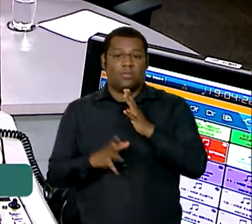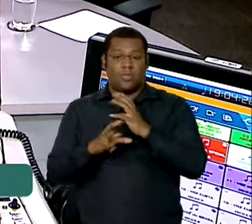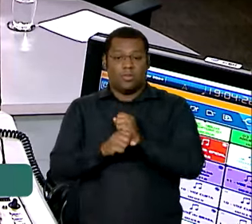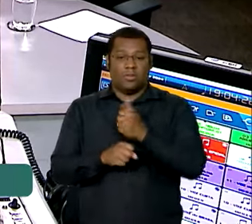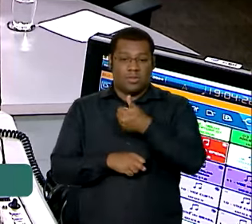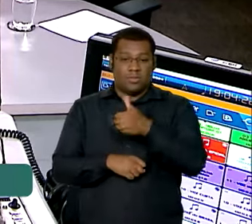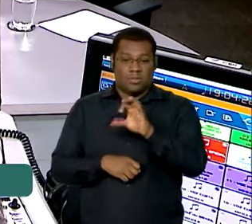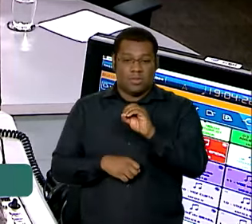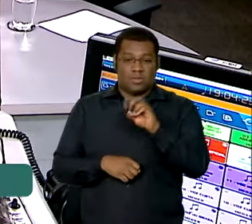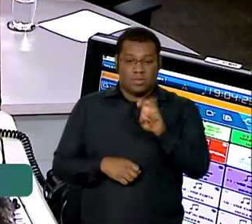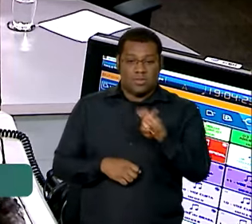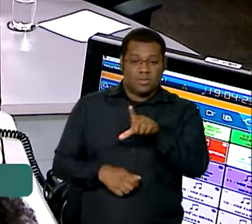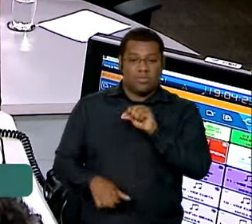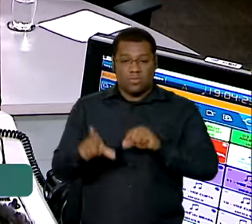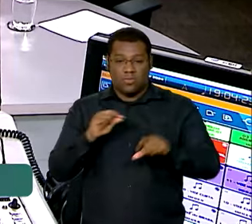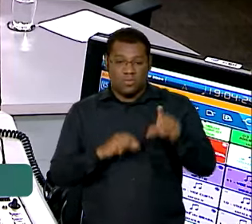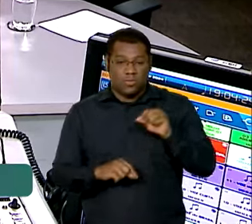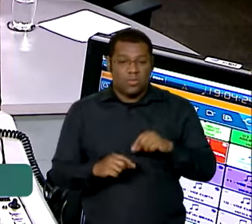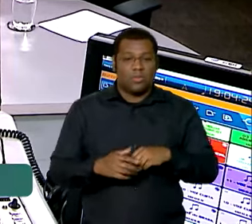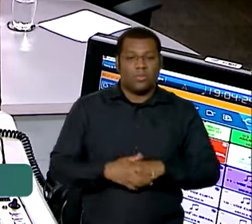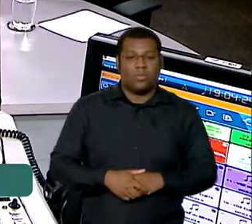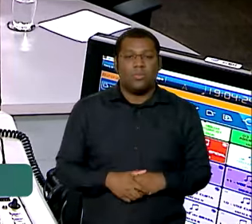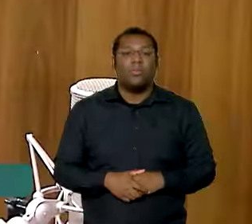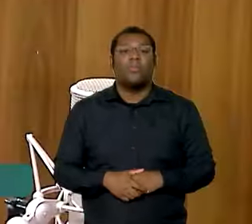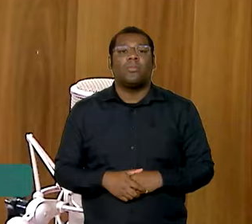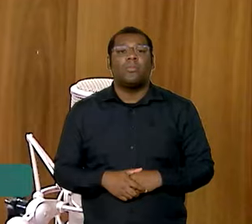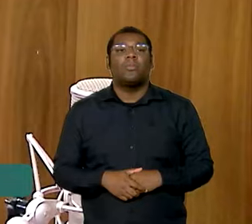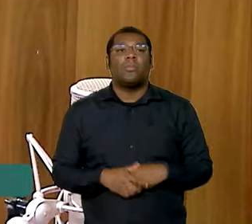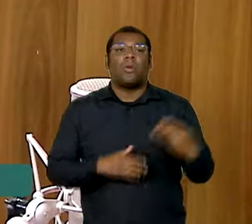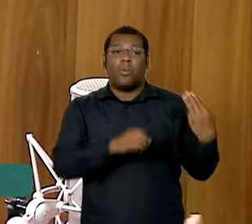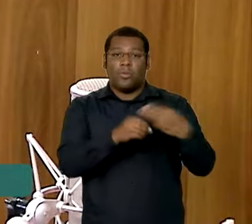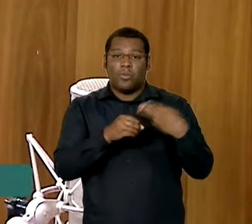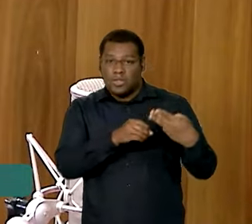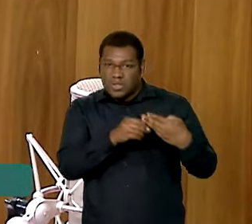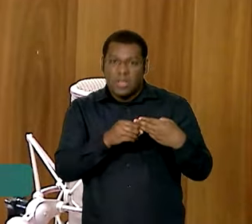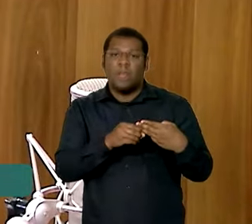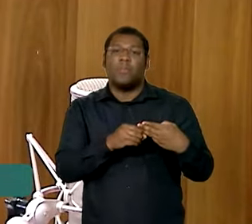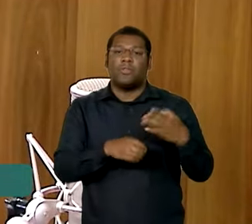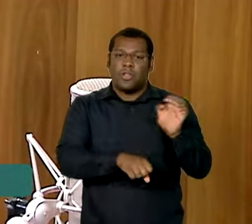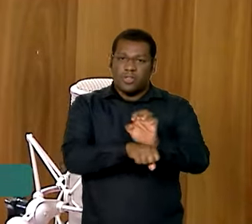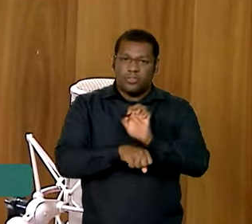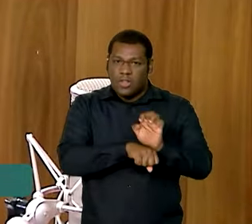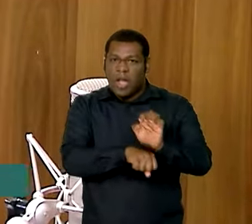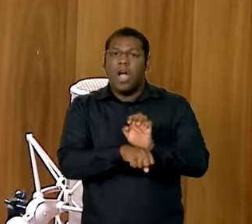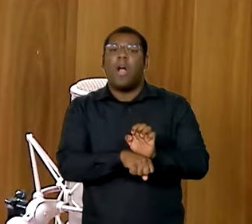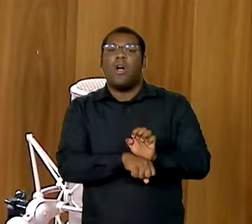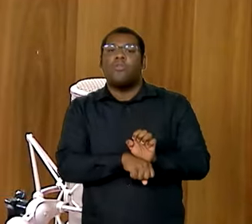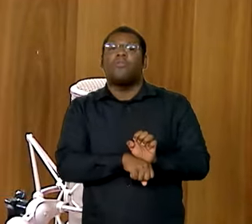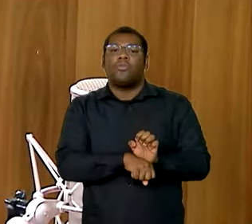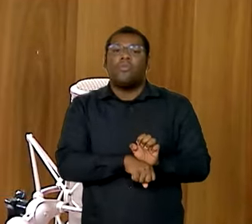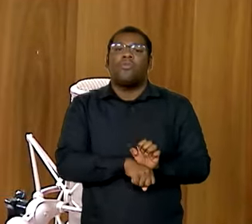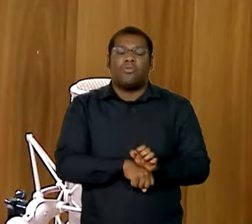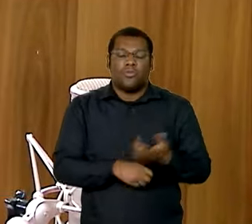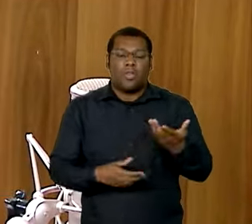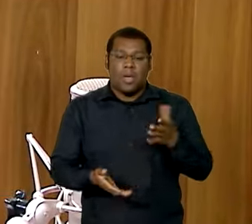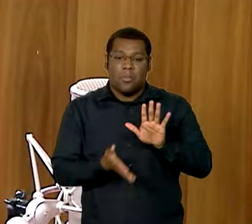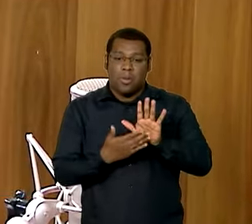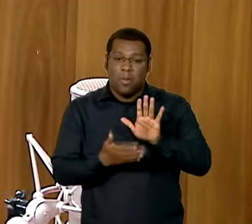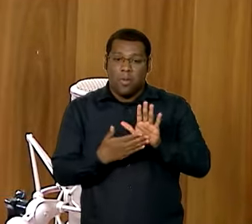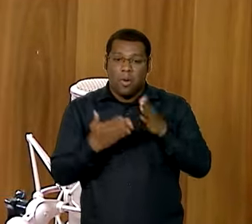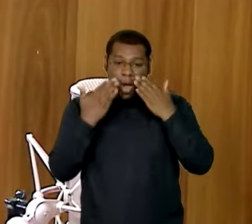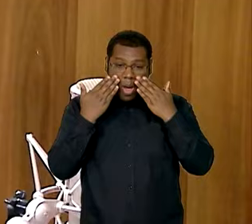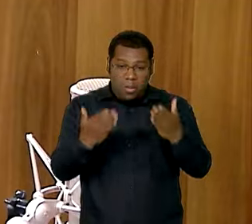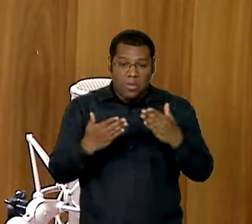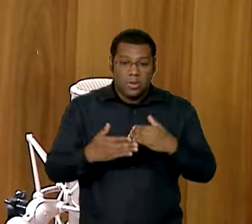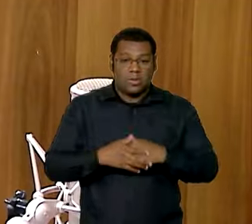no montante de mais de 700 encaminhadas pelos municípios, pelos estados, agradecendo aqui as prefeituras, governos estaduais que se envolveram. A gente teve um trabalho